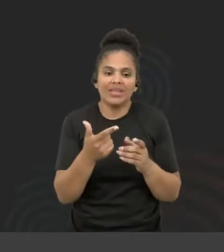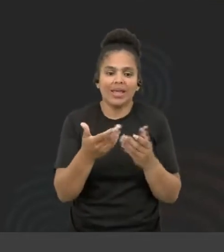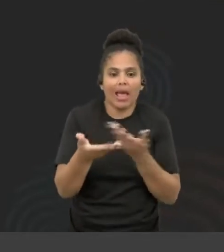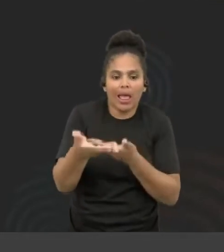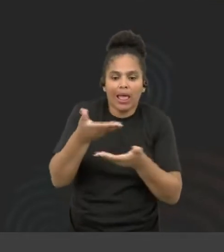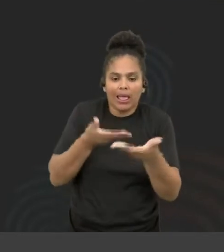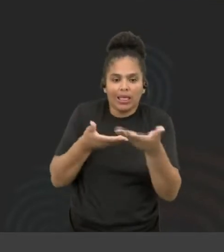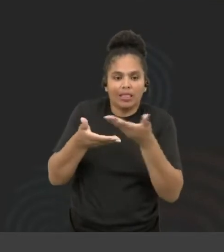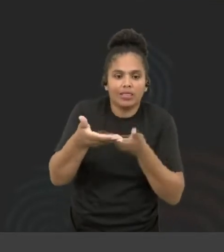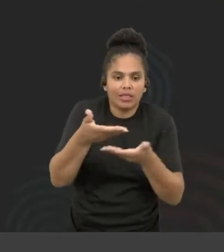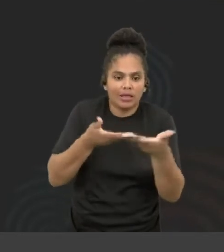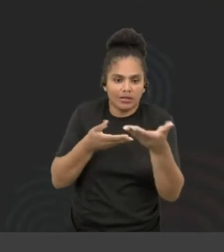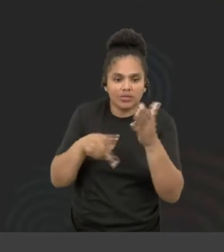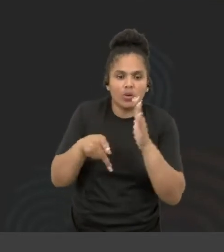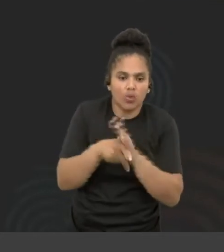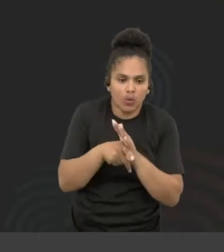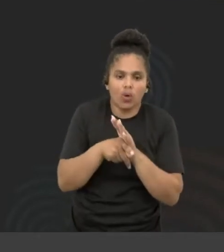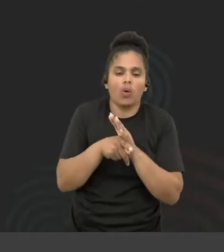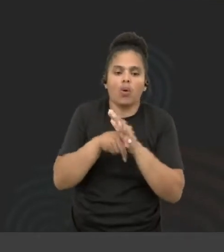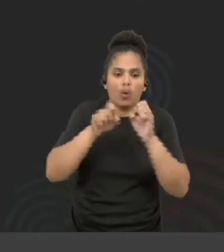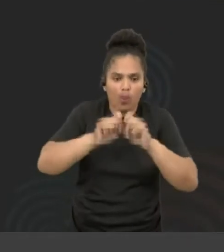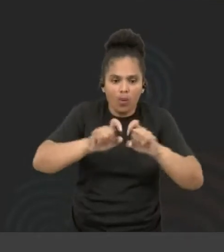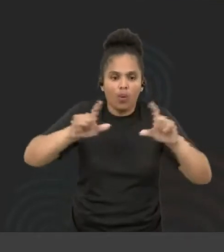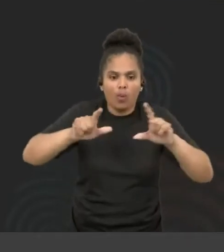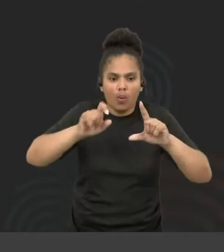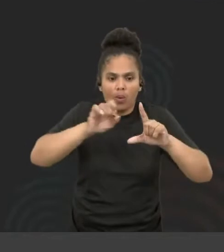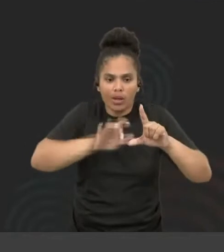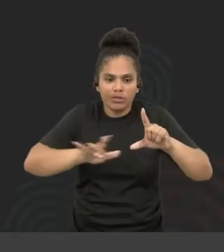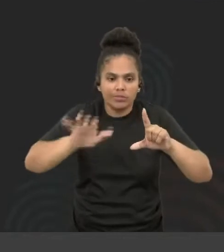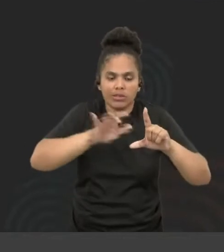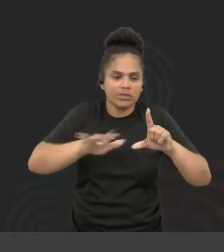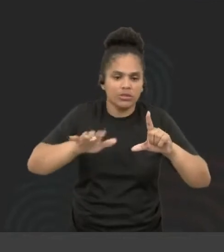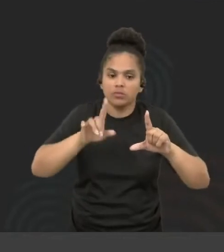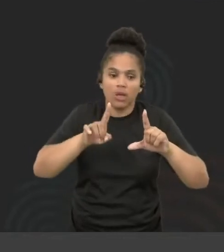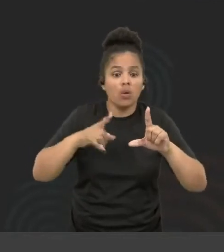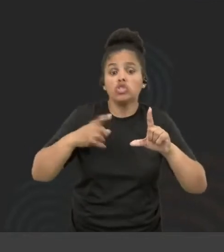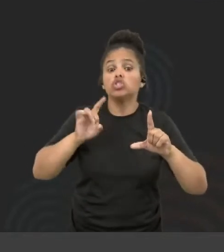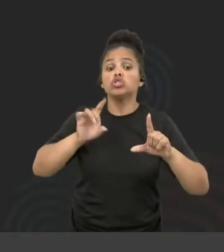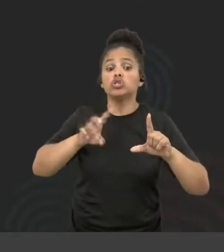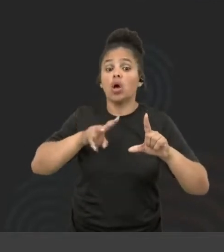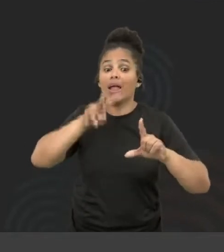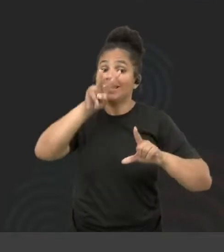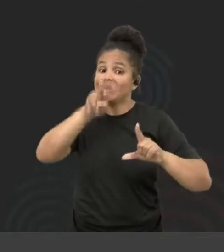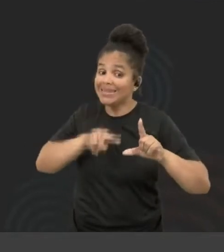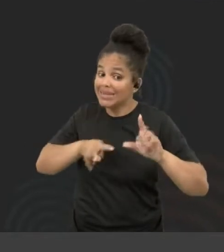o conteúdo responsivo, ele só podia ler aquilo que fosse